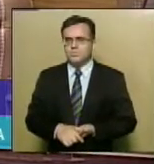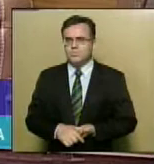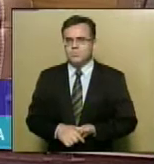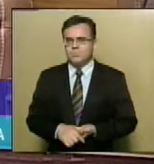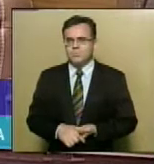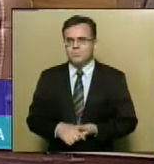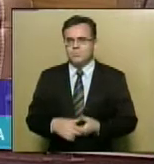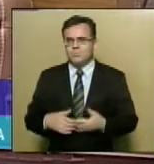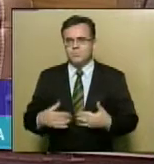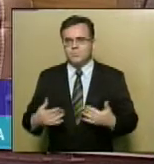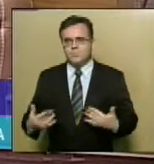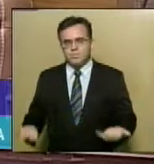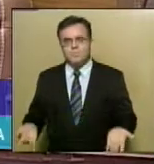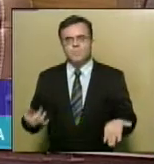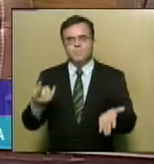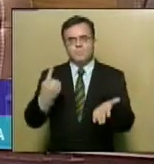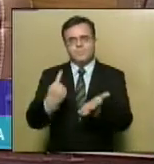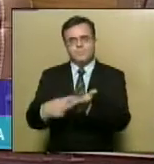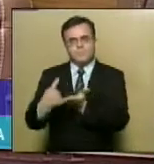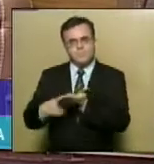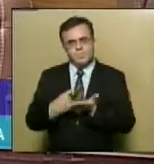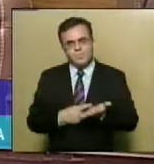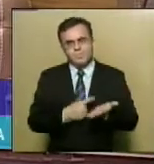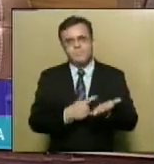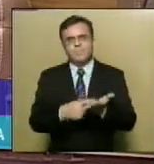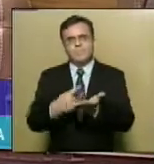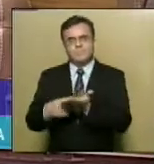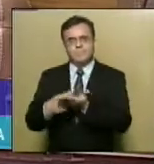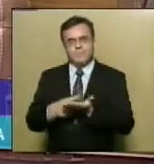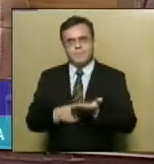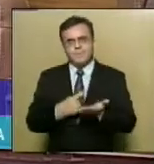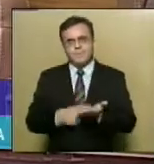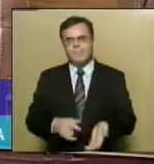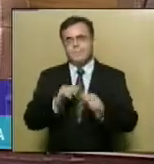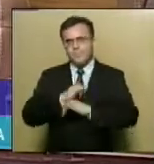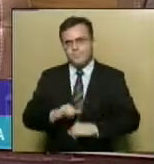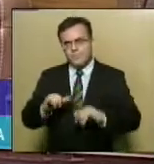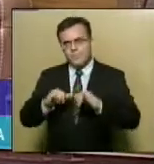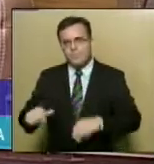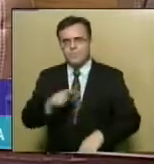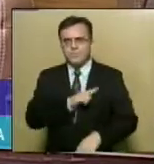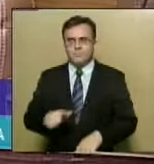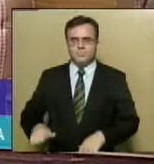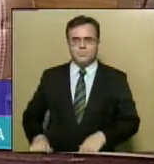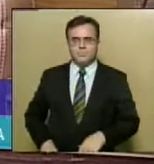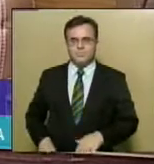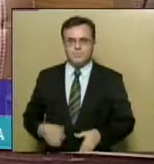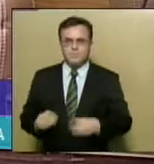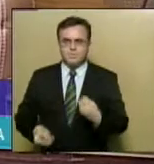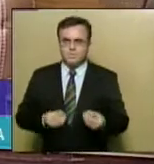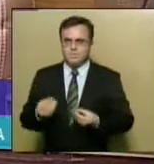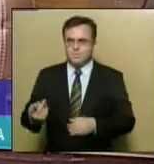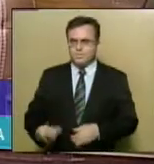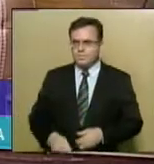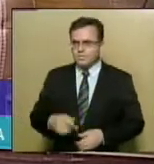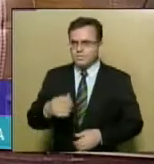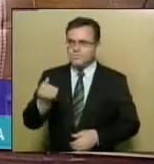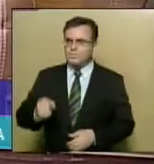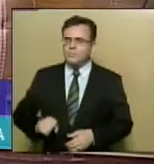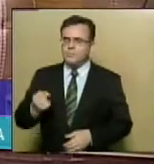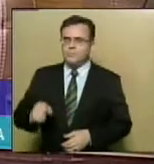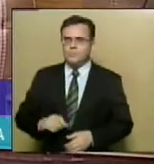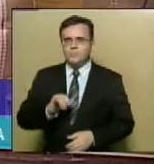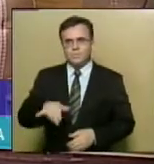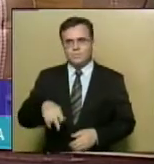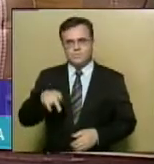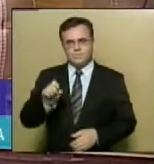que seja enviada ao excelentíssimo senhor governador do Estado de Sergipe, Jacos Barreto de